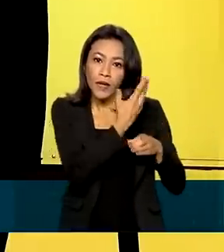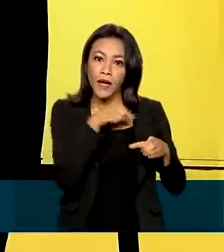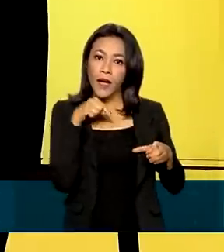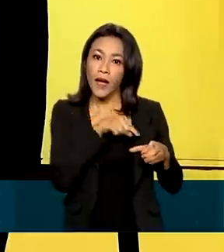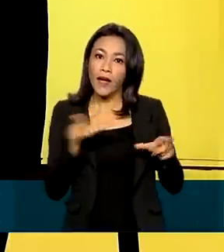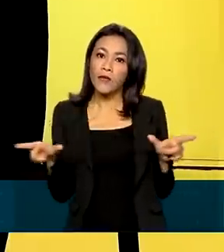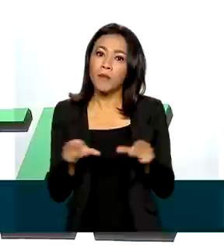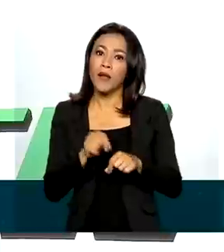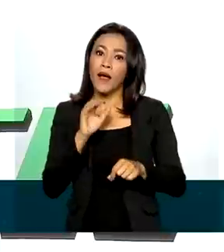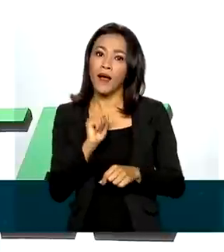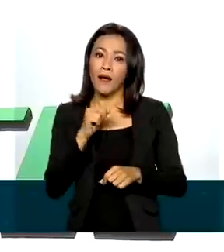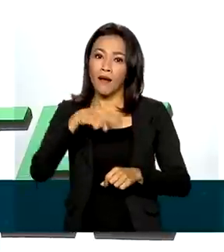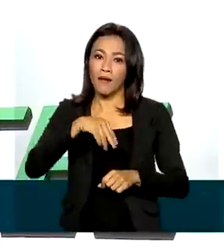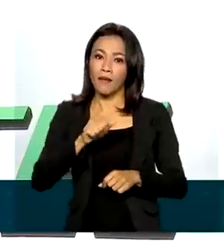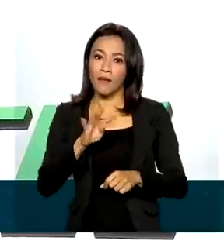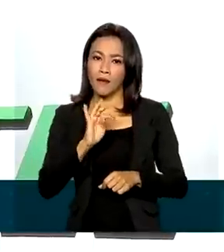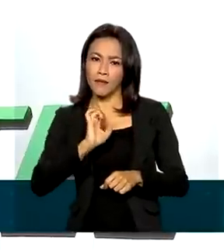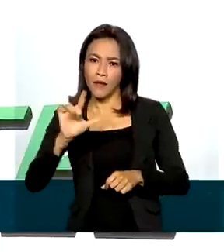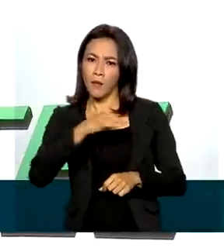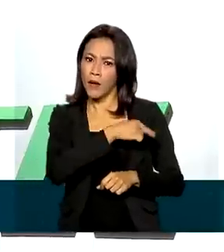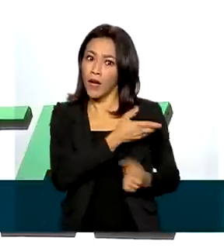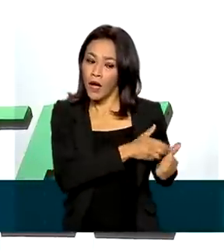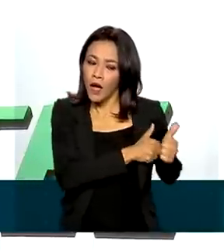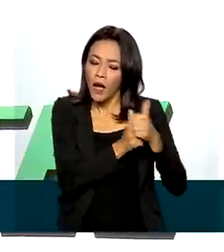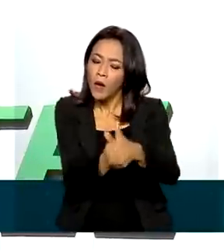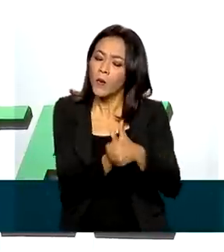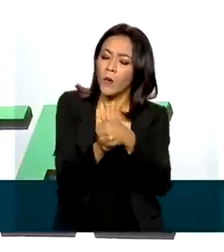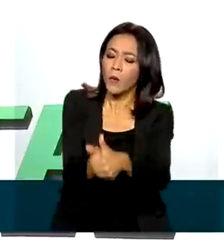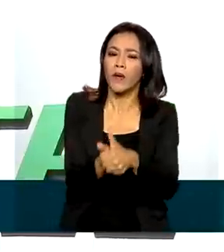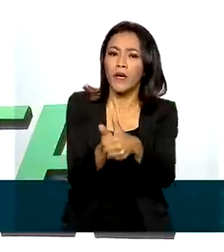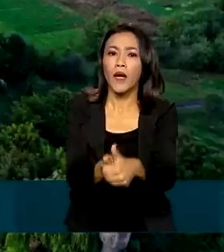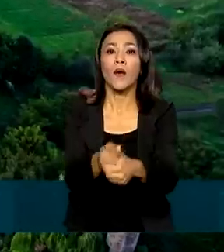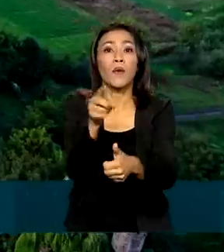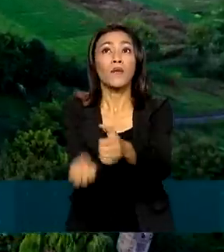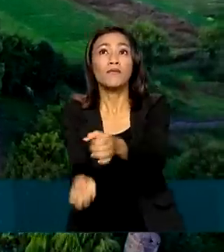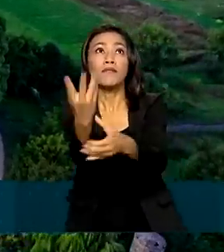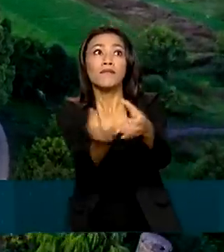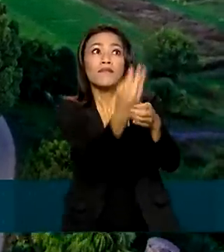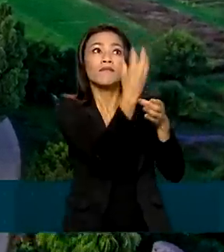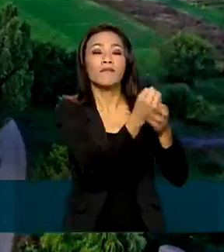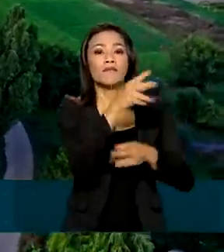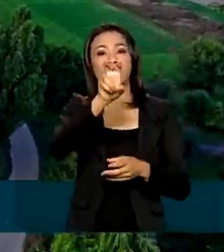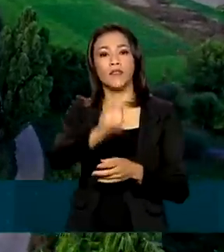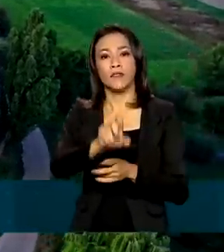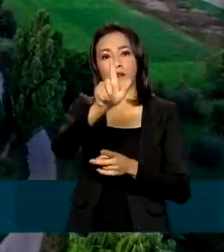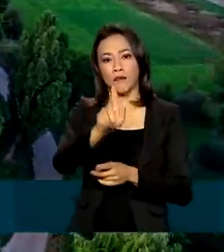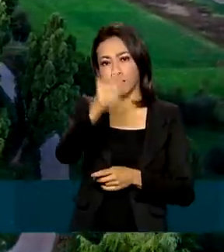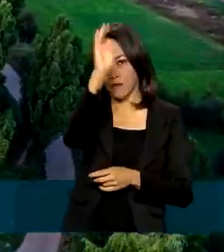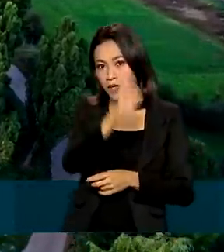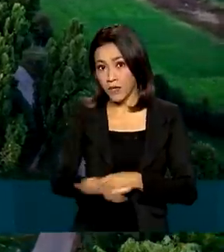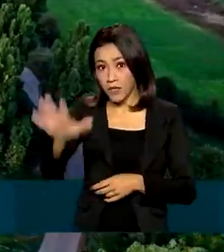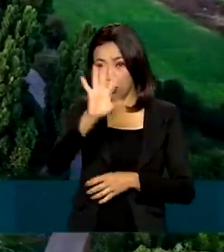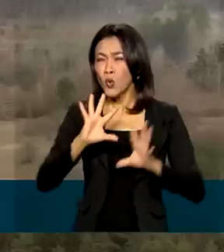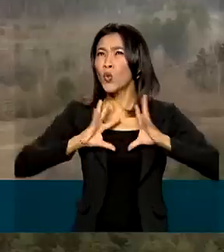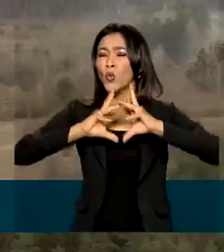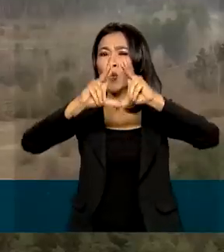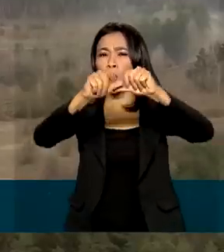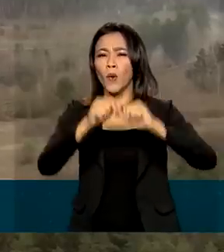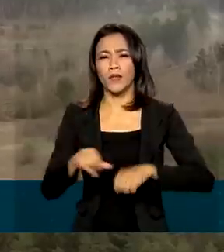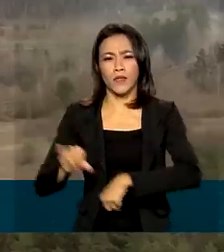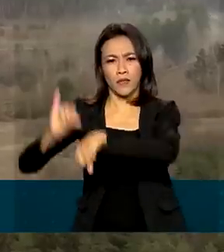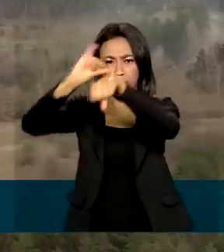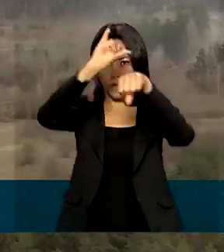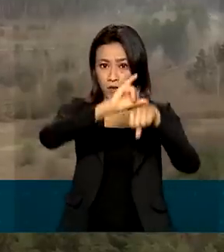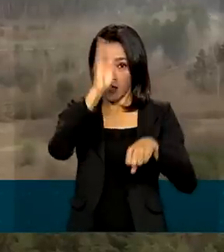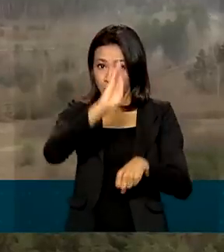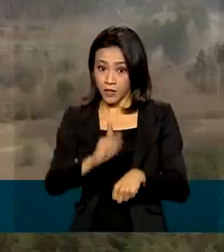de Telecomunicações para acompanhar a ativação do 5G no país. Com a resolução, todas as capitais brasileiras passam a